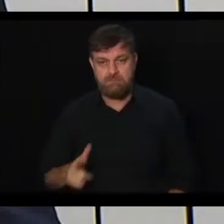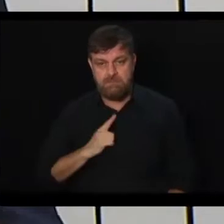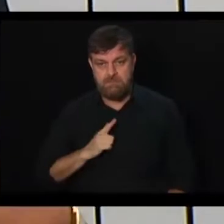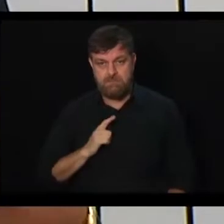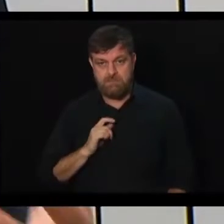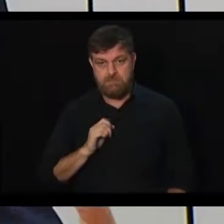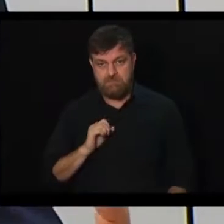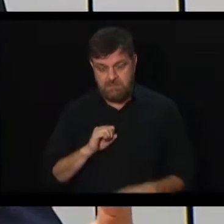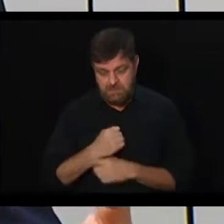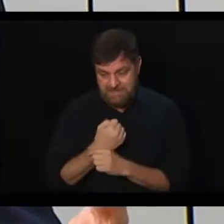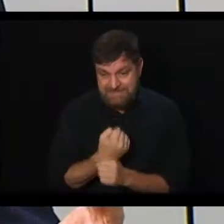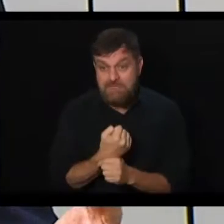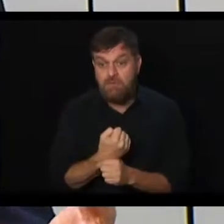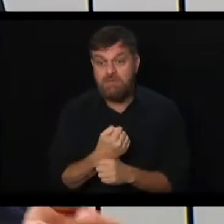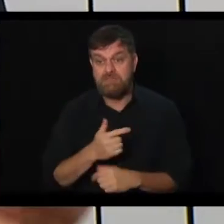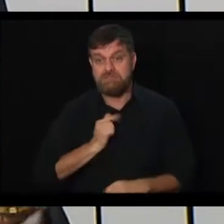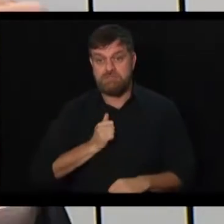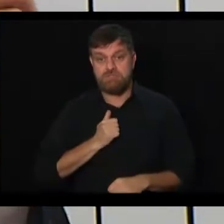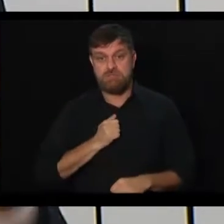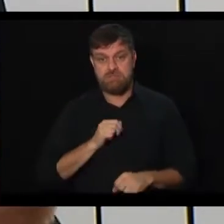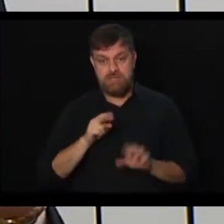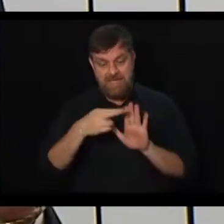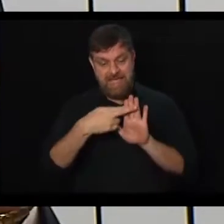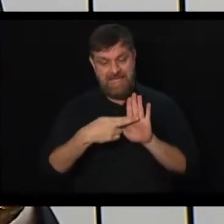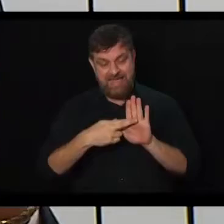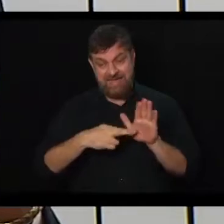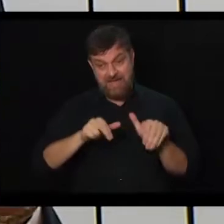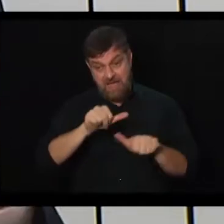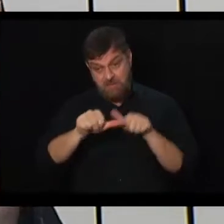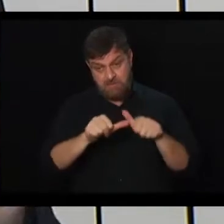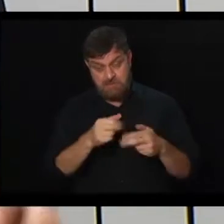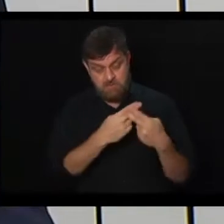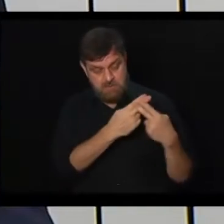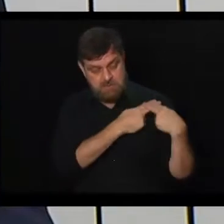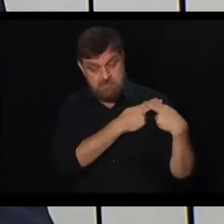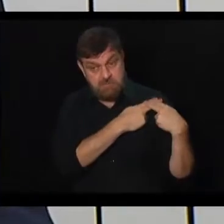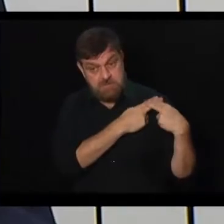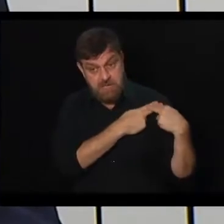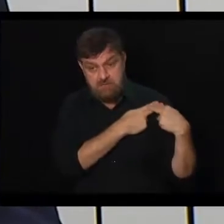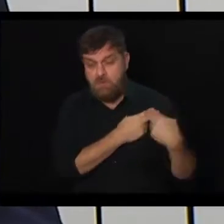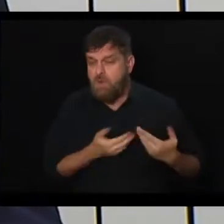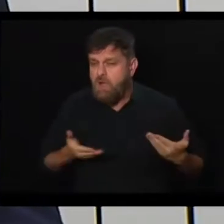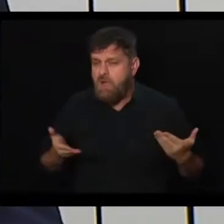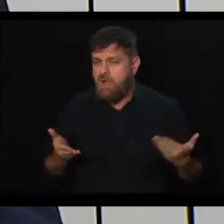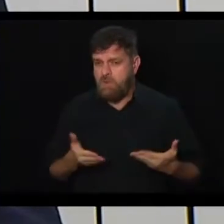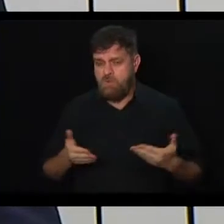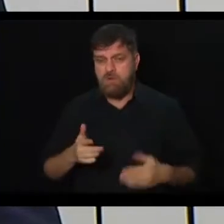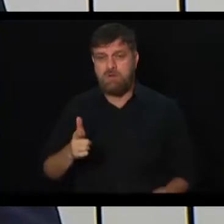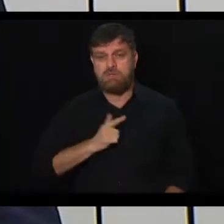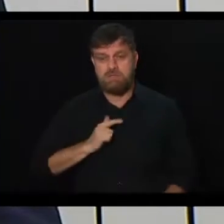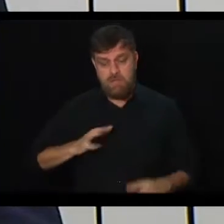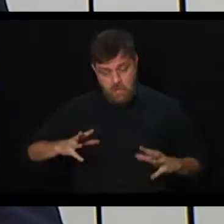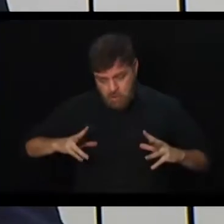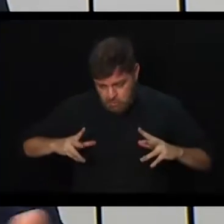garante, faz uma reforma, é muito responsável agora e garante para todos, ou então no